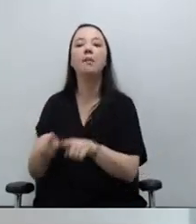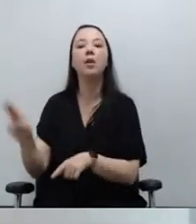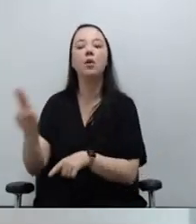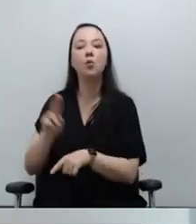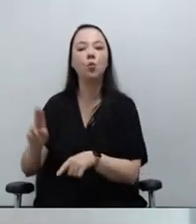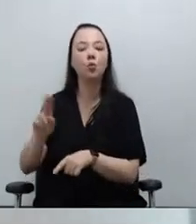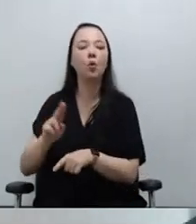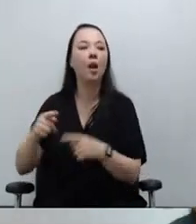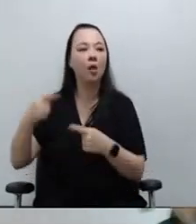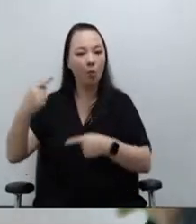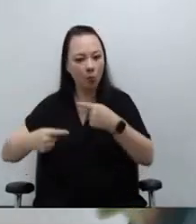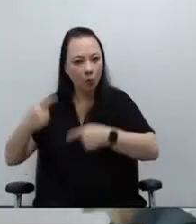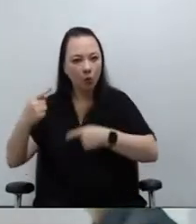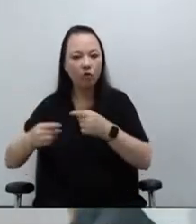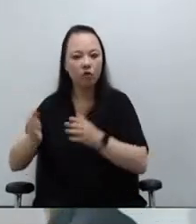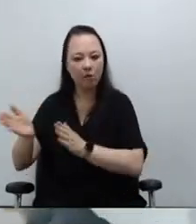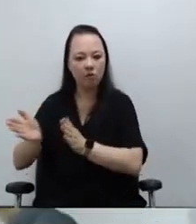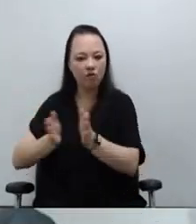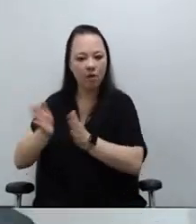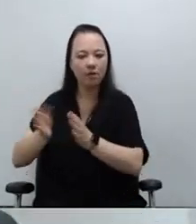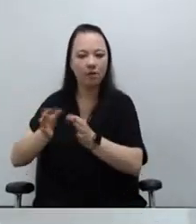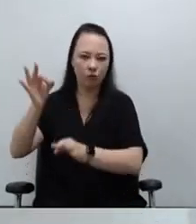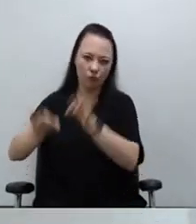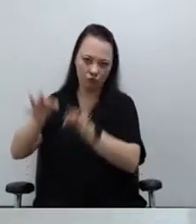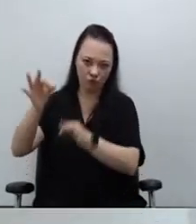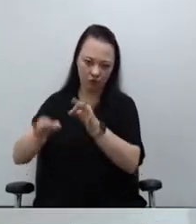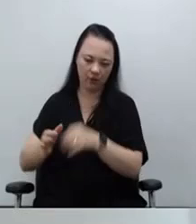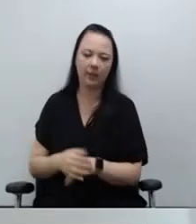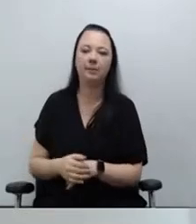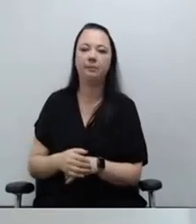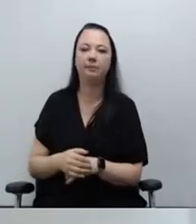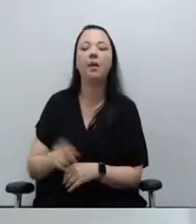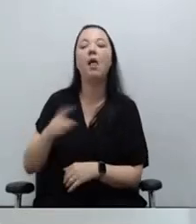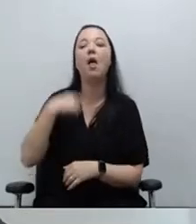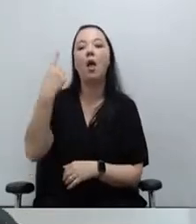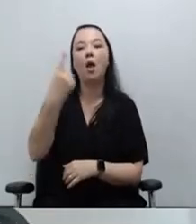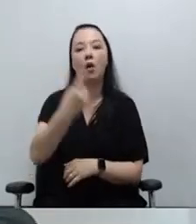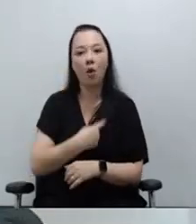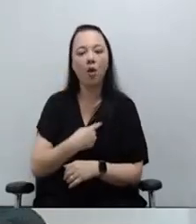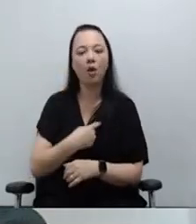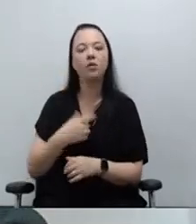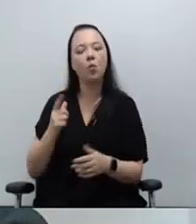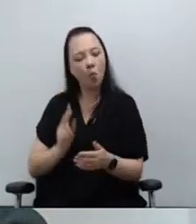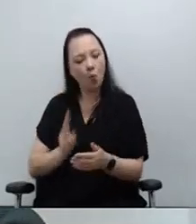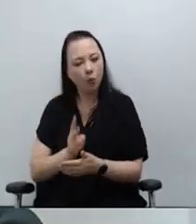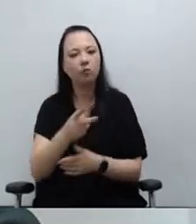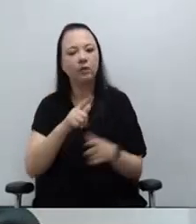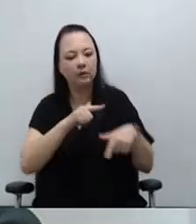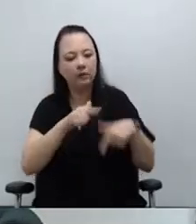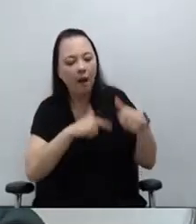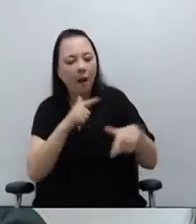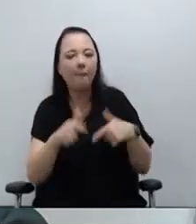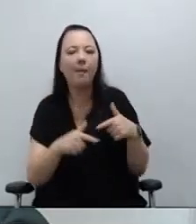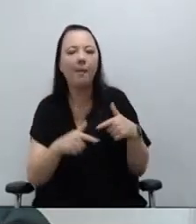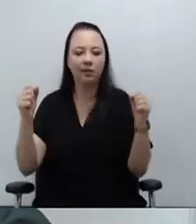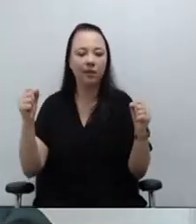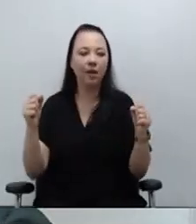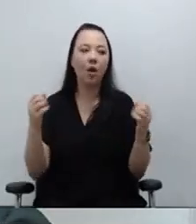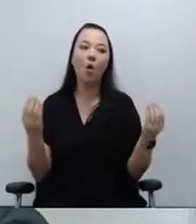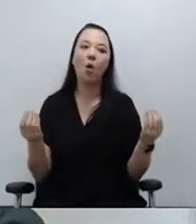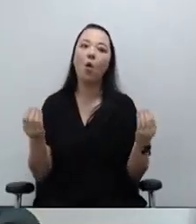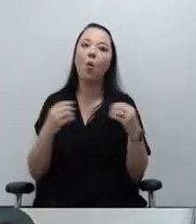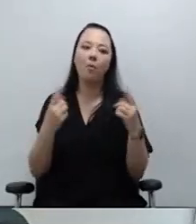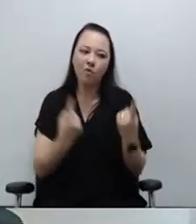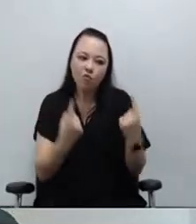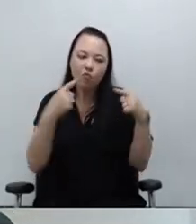de acesso à justiça. Retomamos os trabalhos do Comitê de Monitoramento da Política de Enfrentamento ao Assédio Moral e